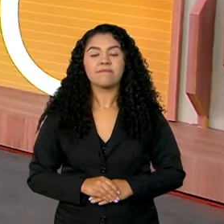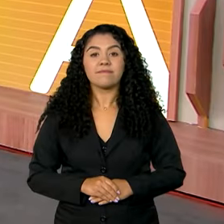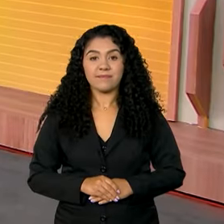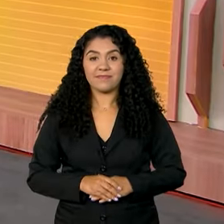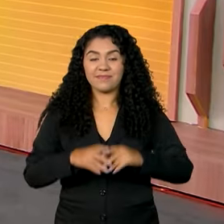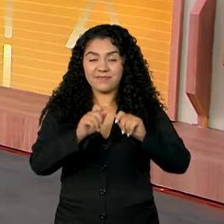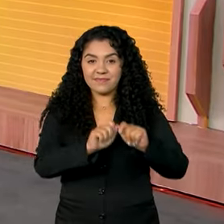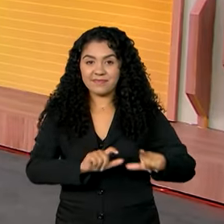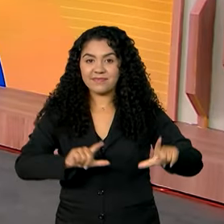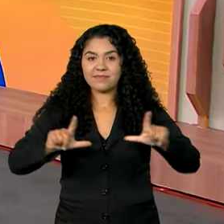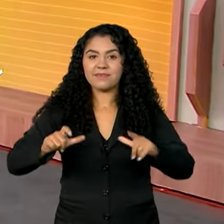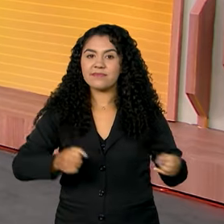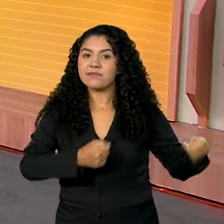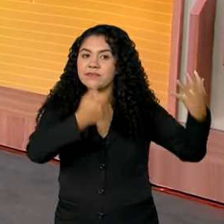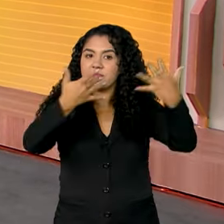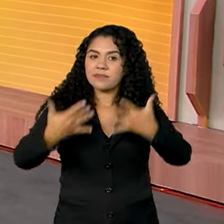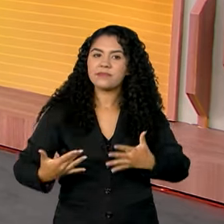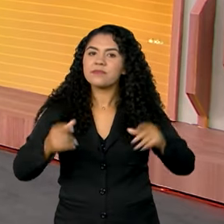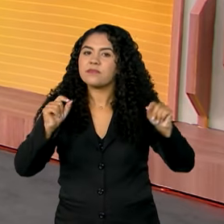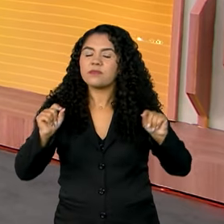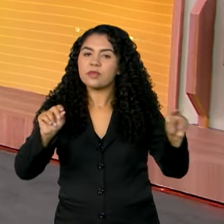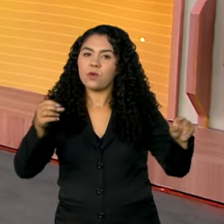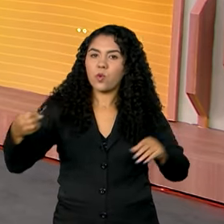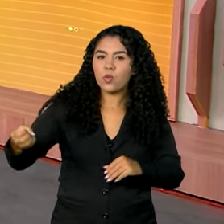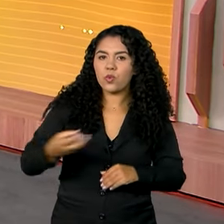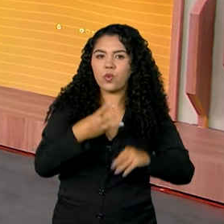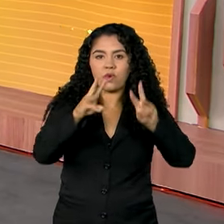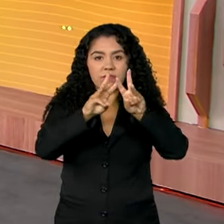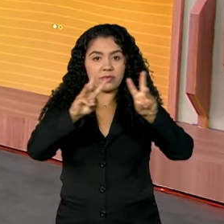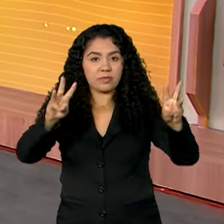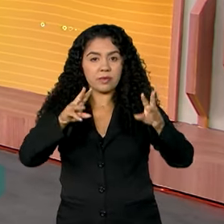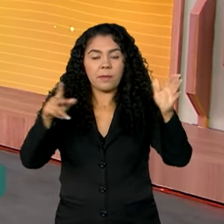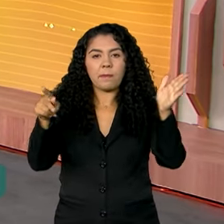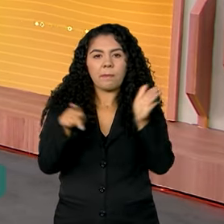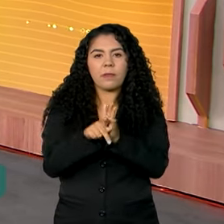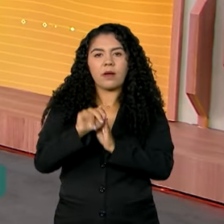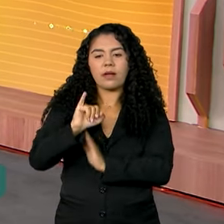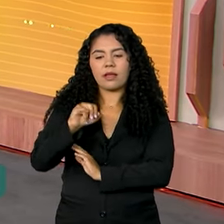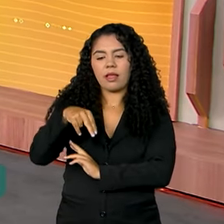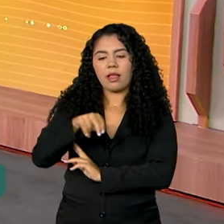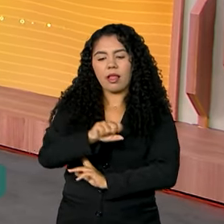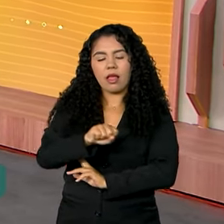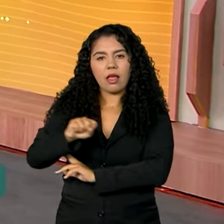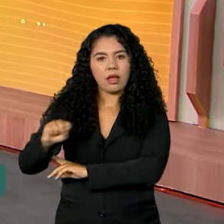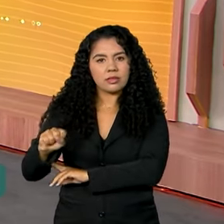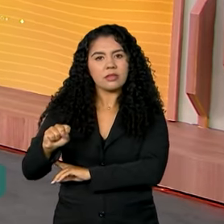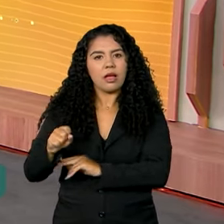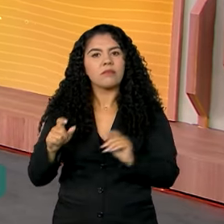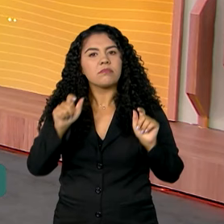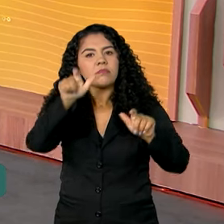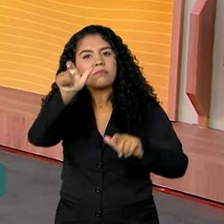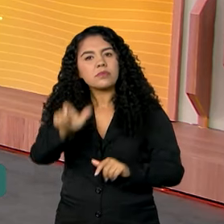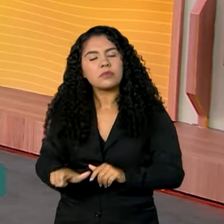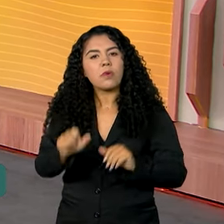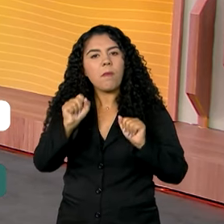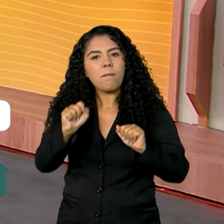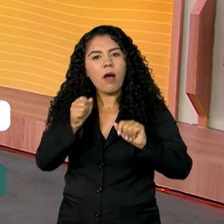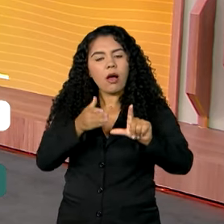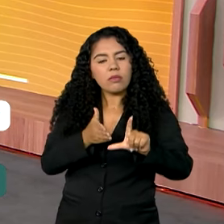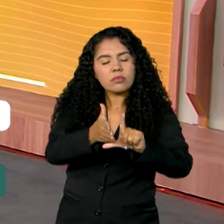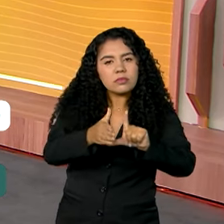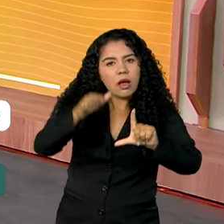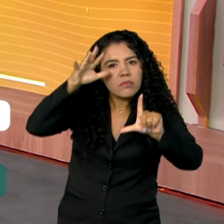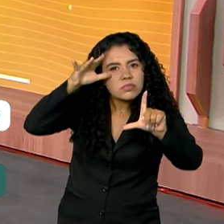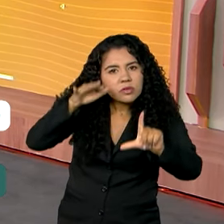Estamos de volta. E olha, uma nova ferramenta no site do meu INSS permite ao usuário ter acesso ao laudo